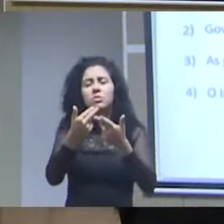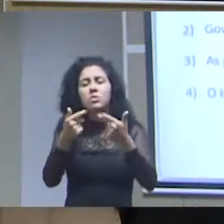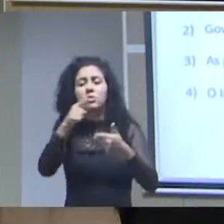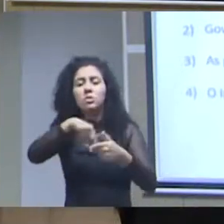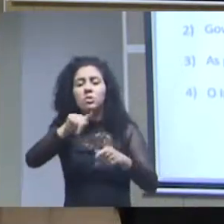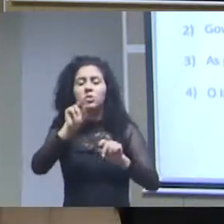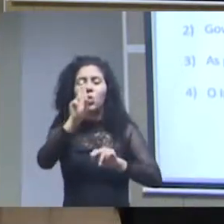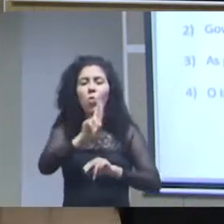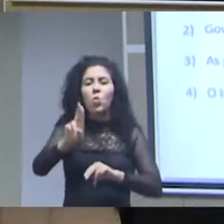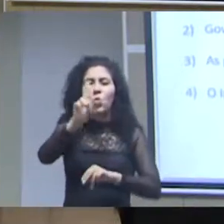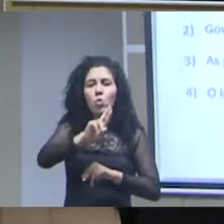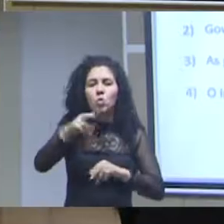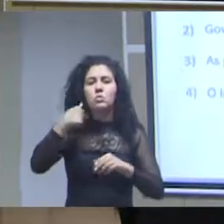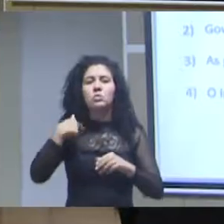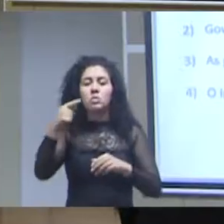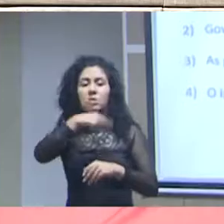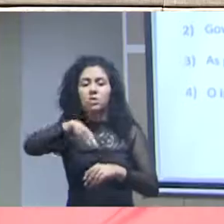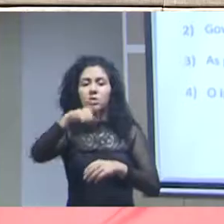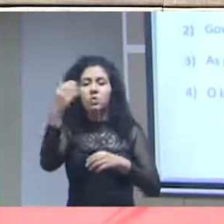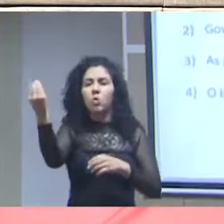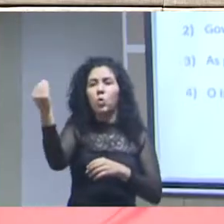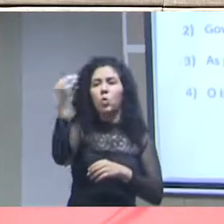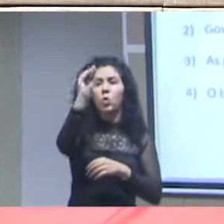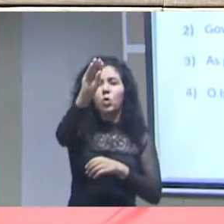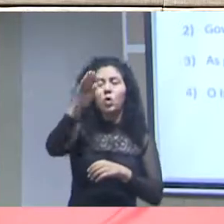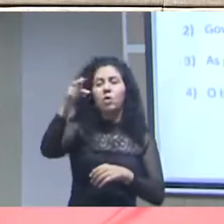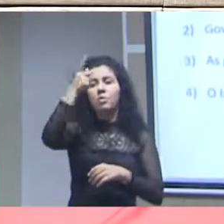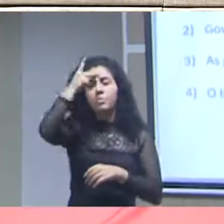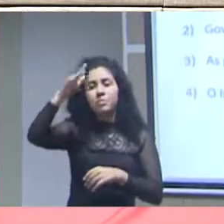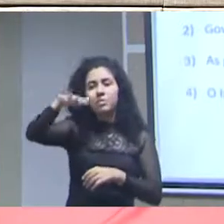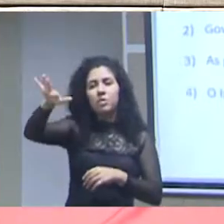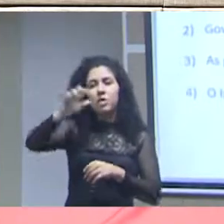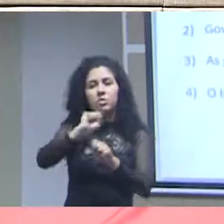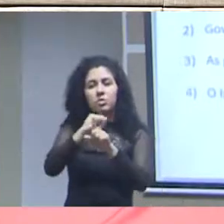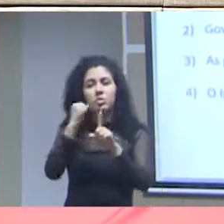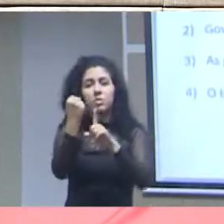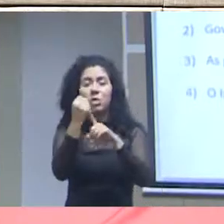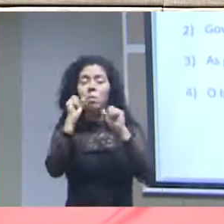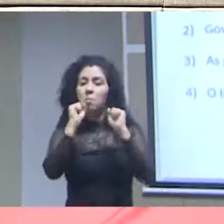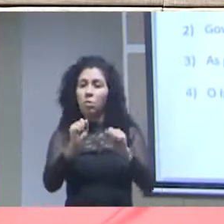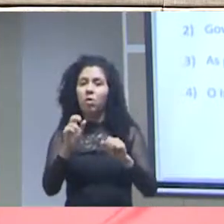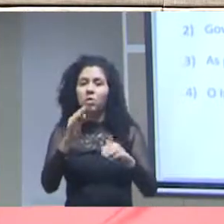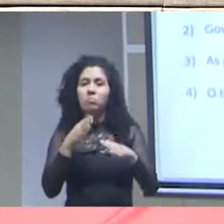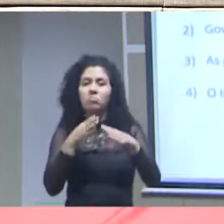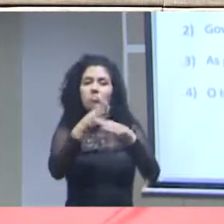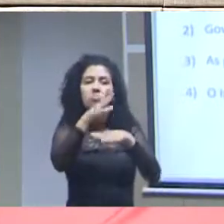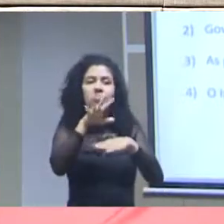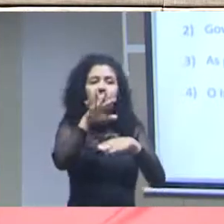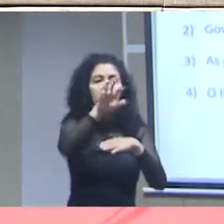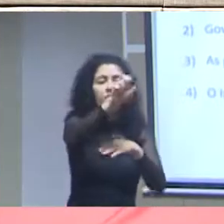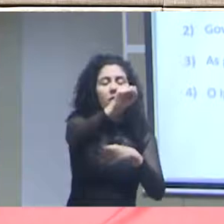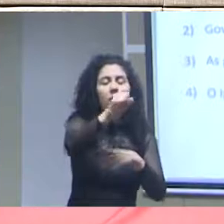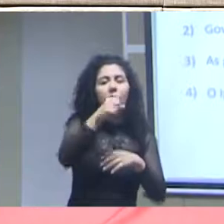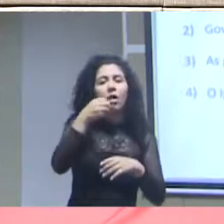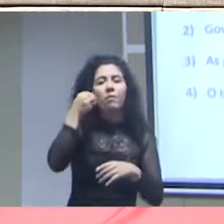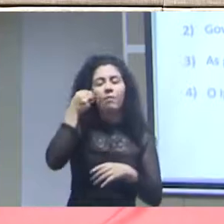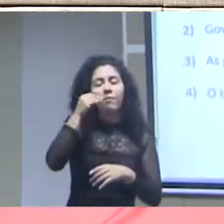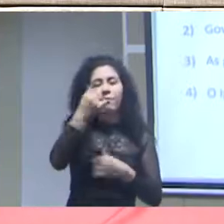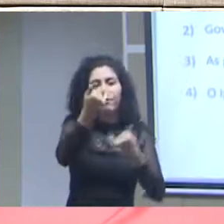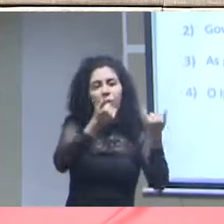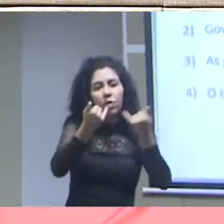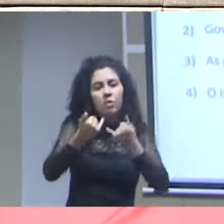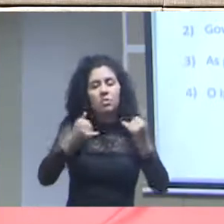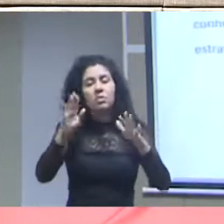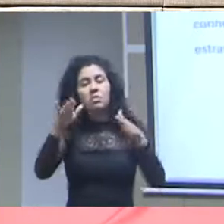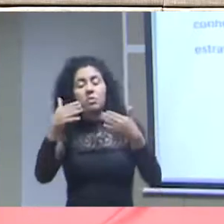as bases de dados que nós disponibilizamos para a sociedade e que vocês podem fazer uso e por